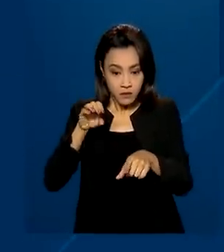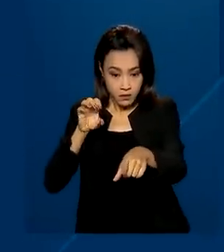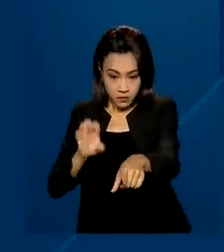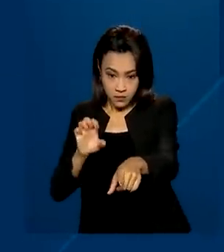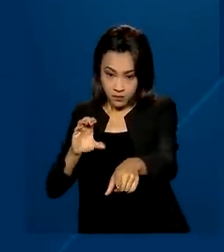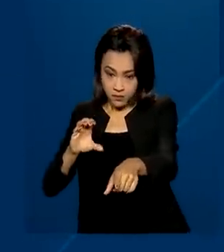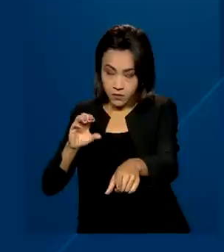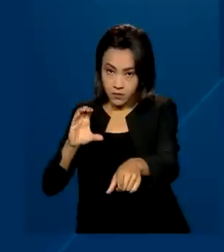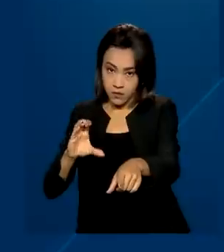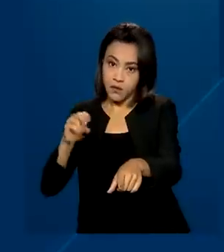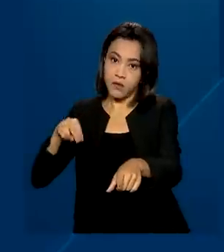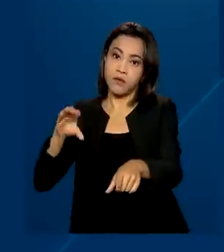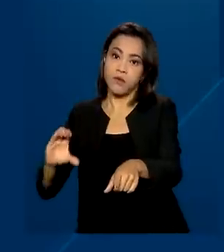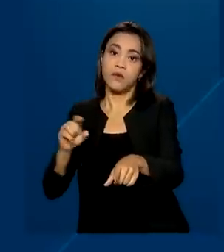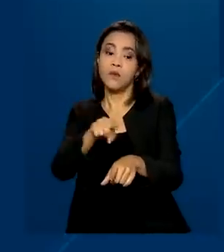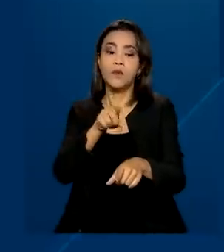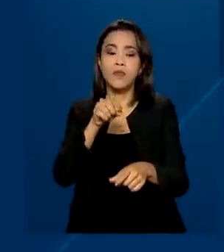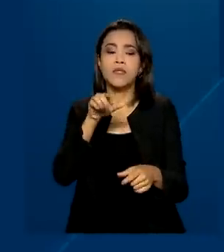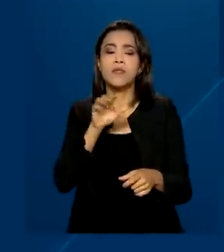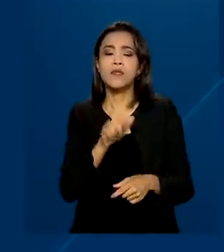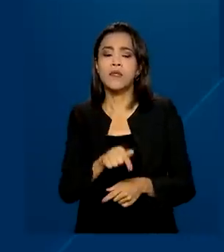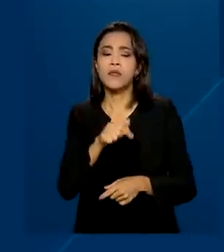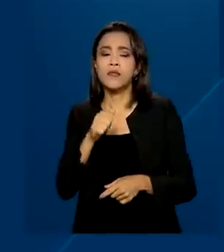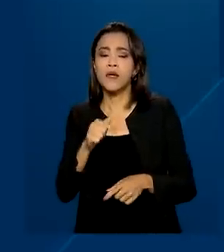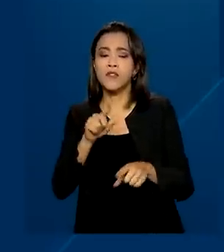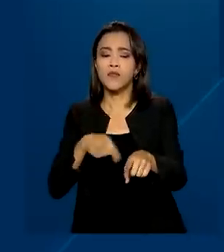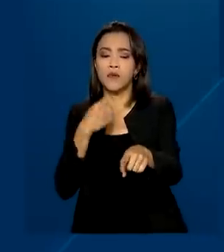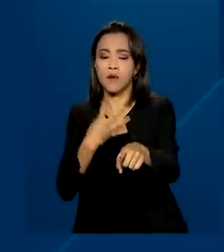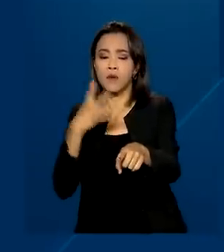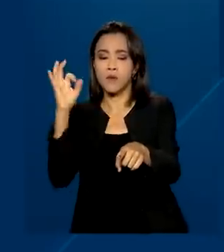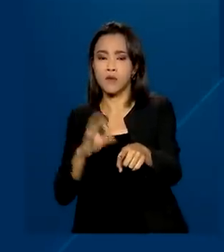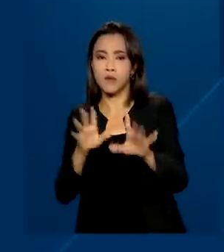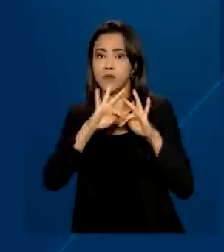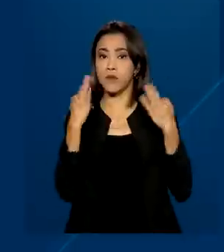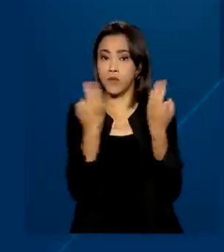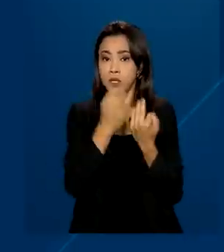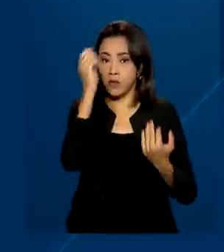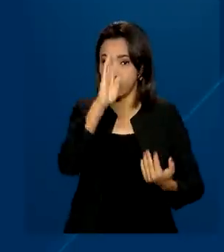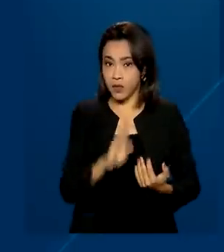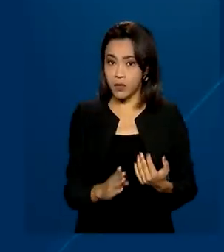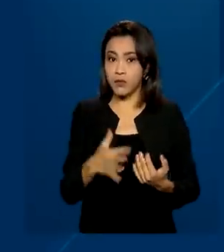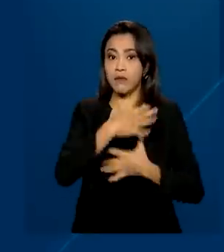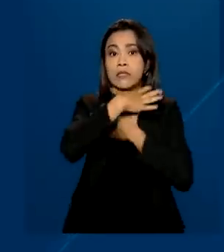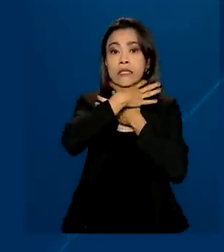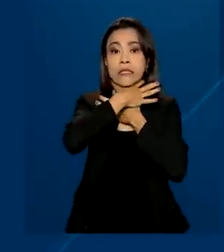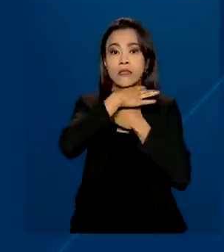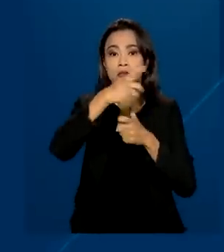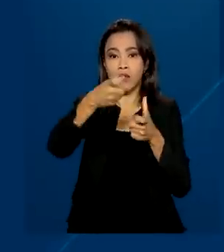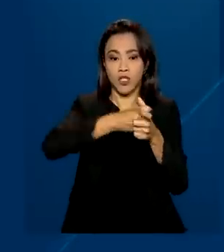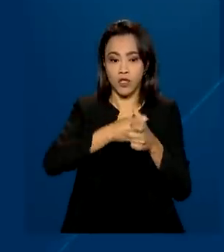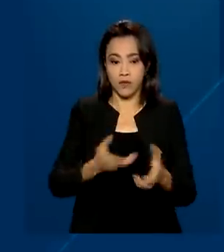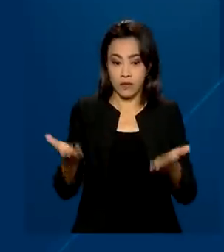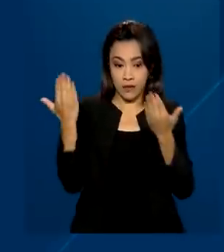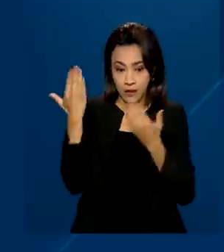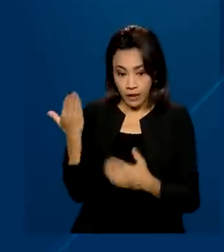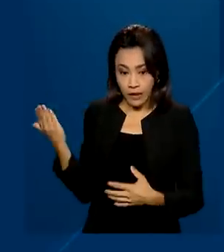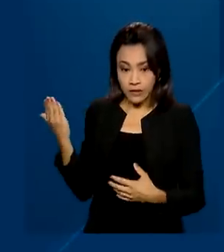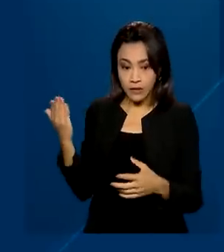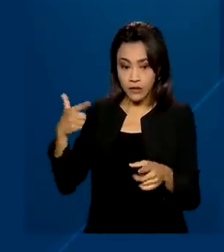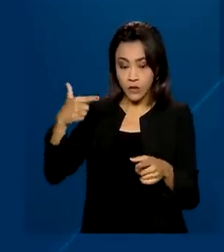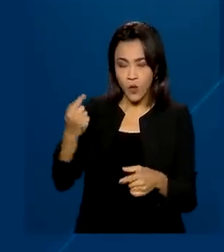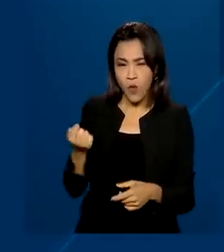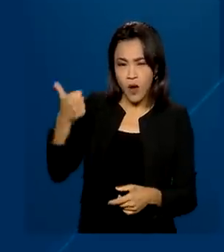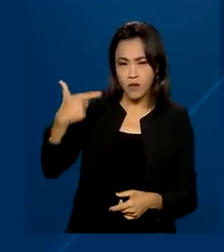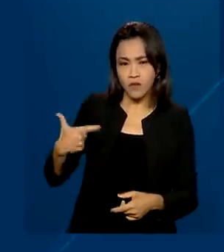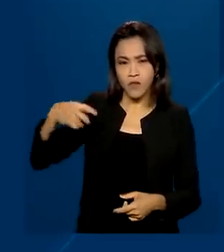2022, 77,4% das famílias brasileiras estavam endividadas. Dessas, quase 29